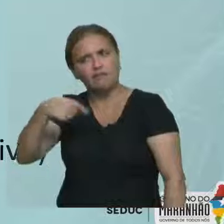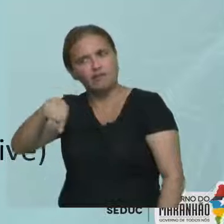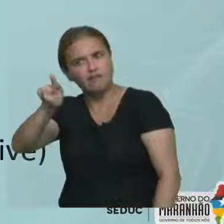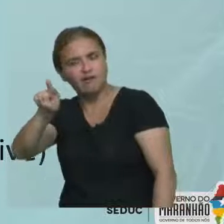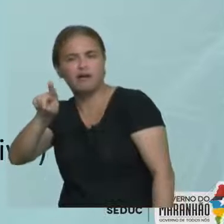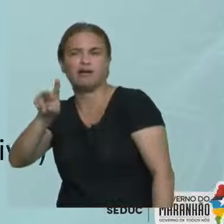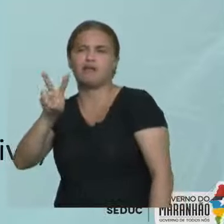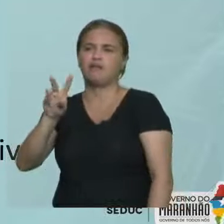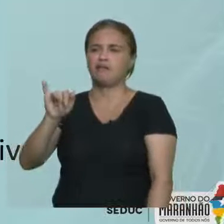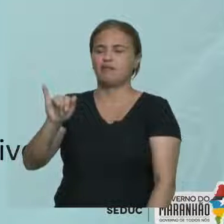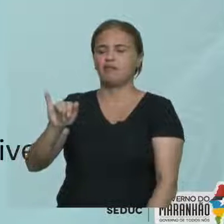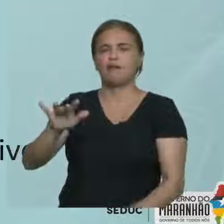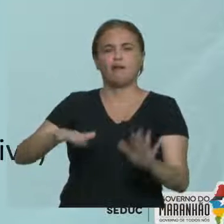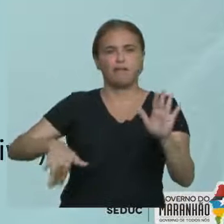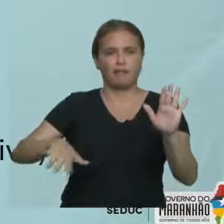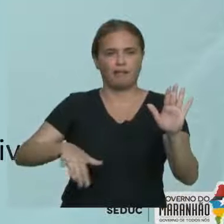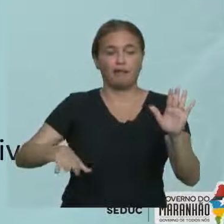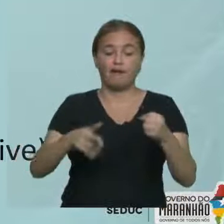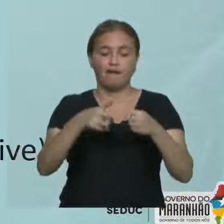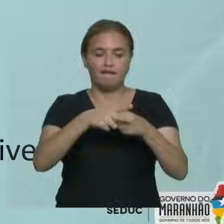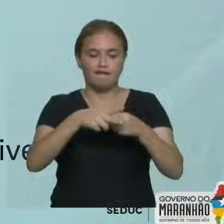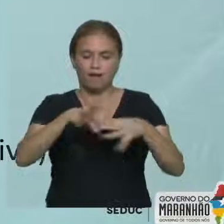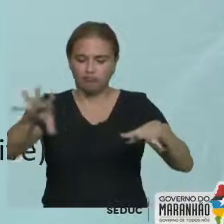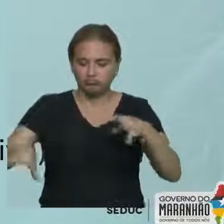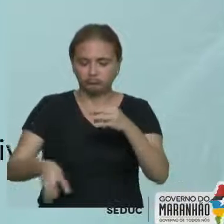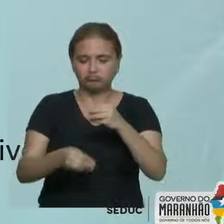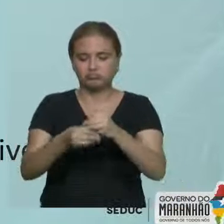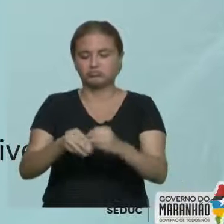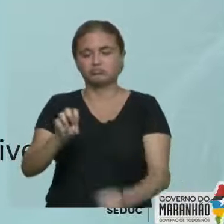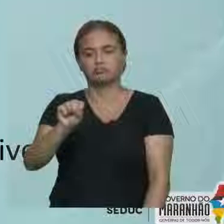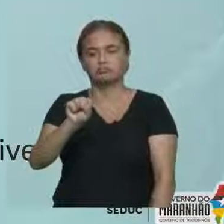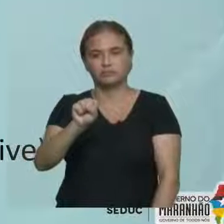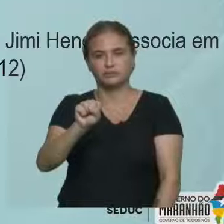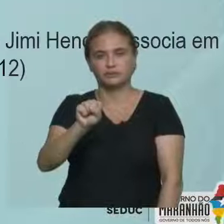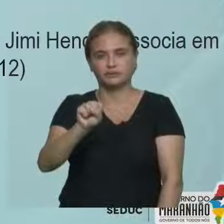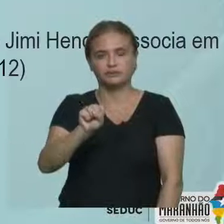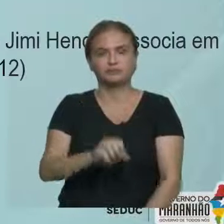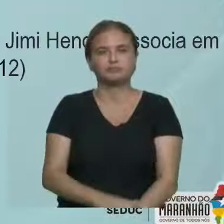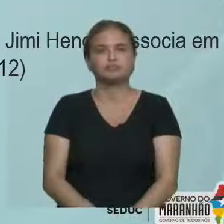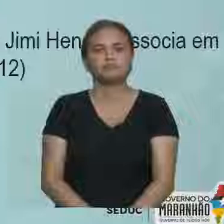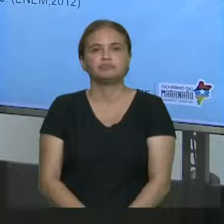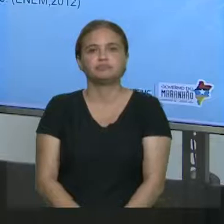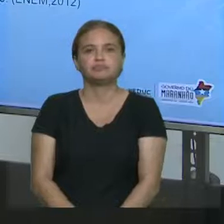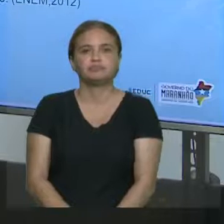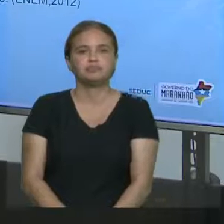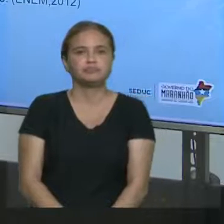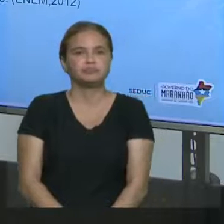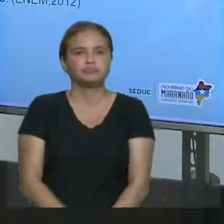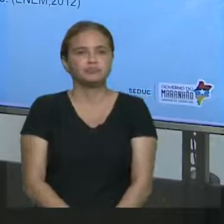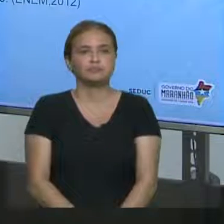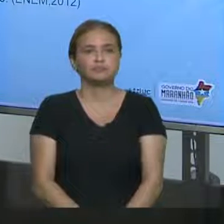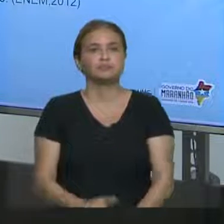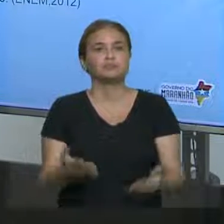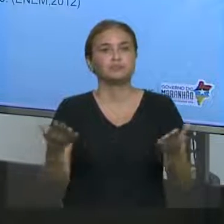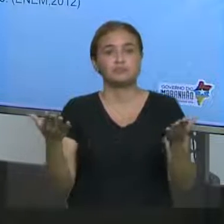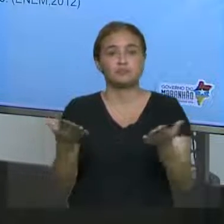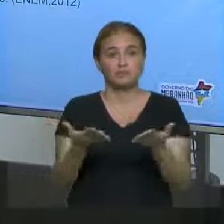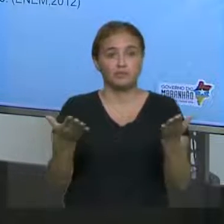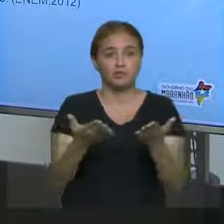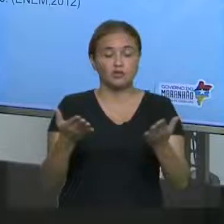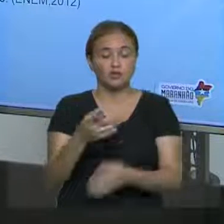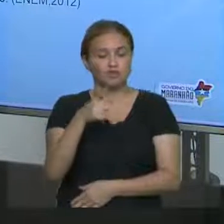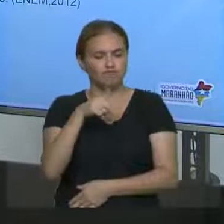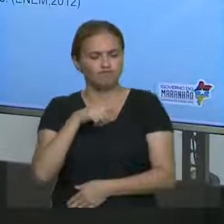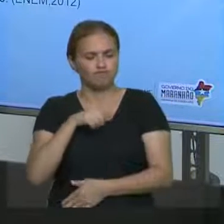Lembram, né? Caria é o verbo com acréscimo de S, ok? Yes. Bom, agora nós temos